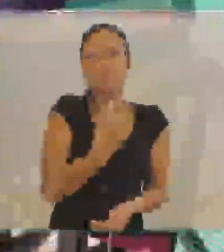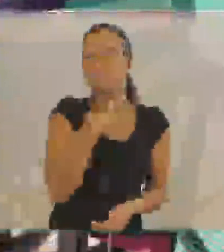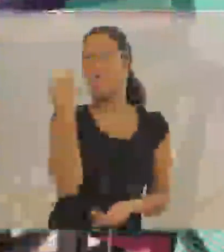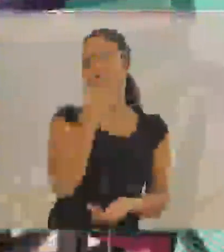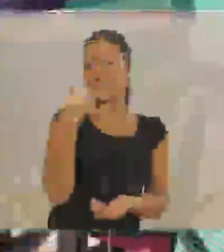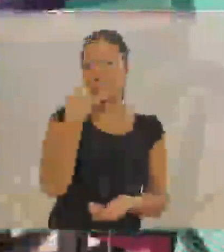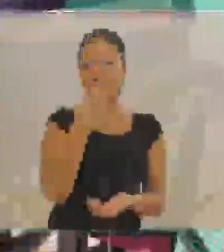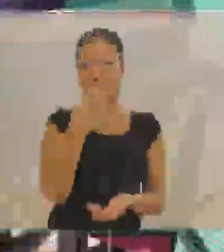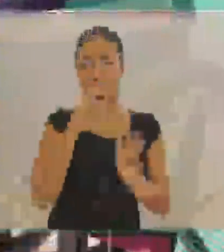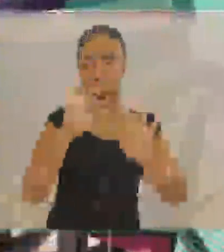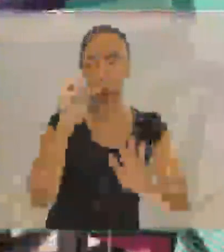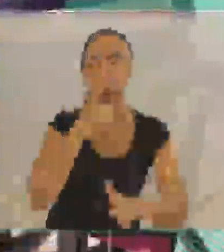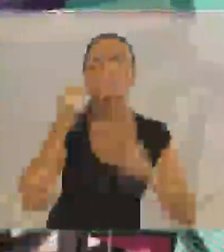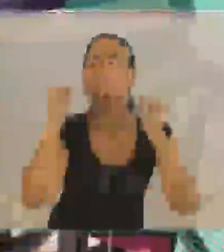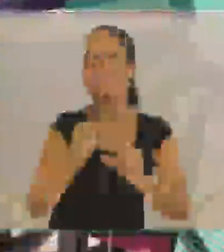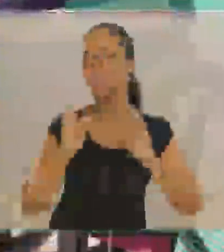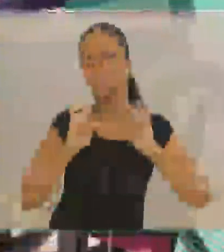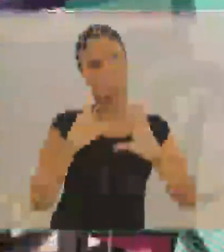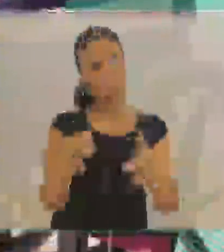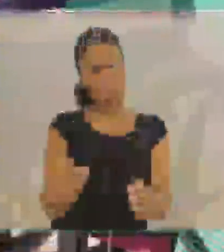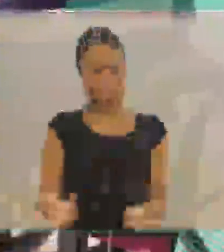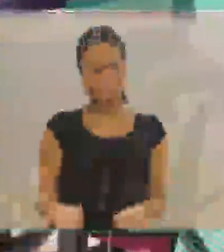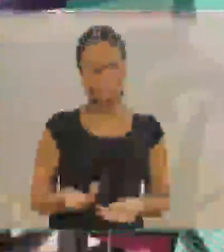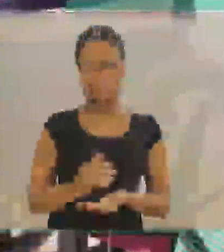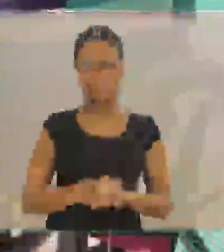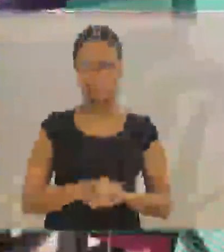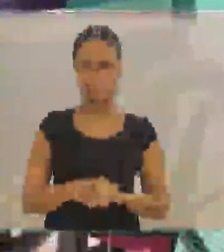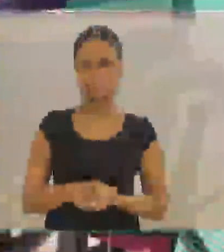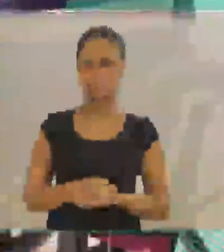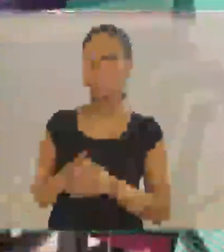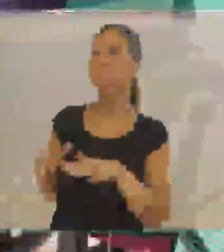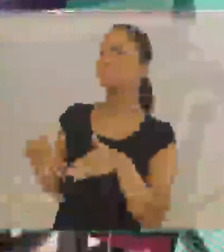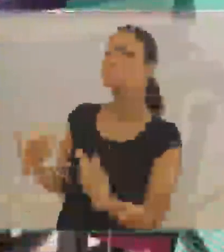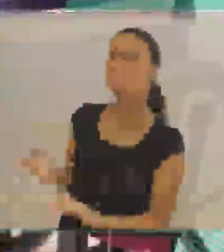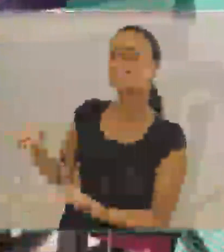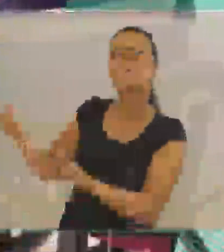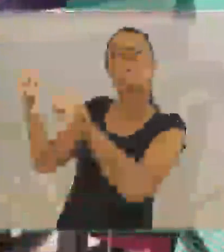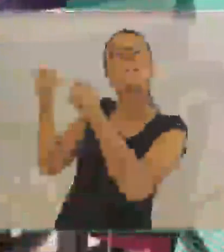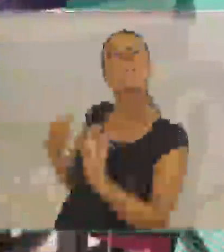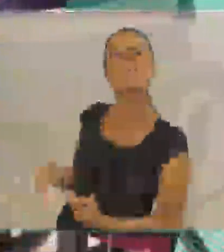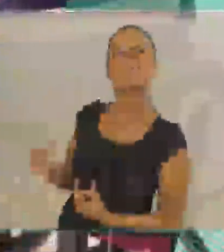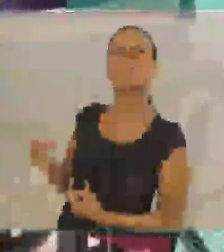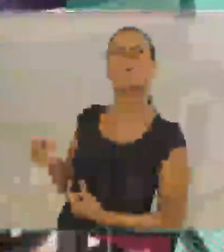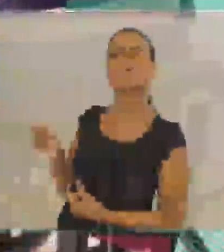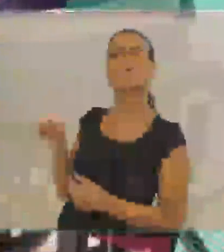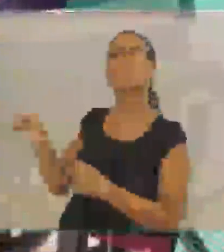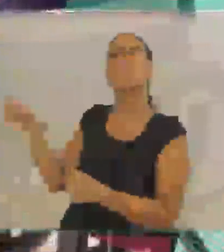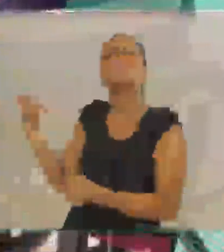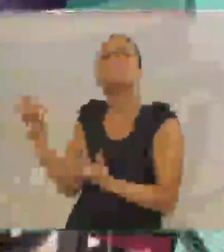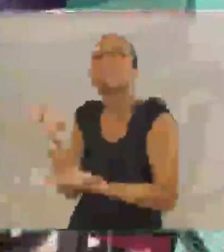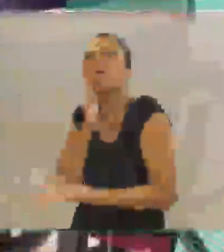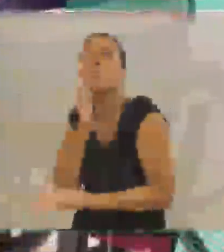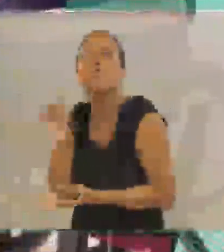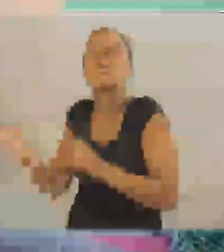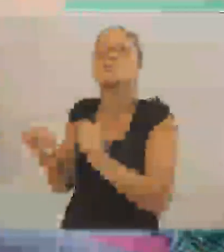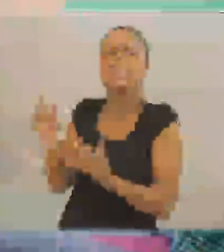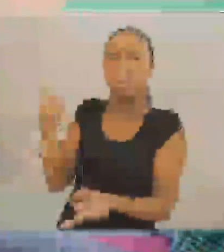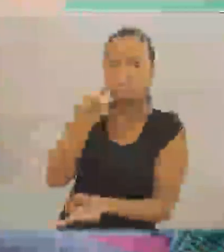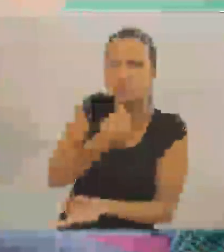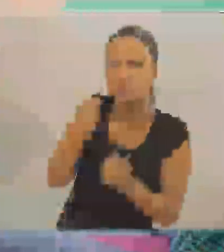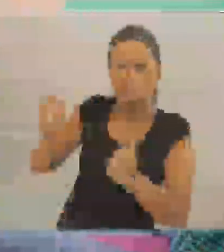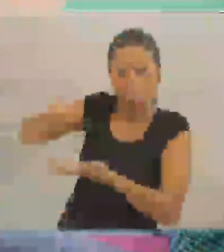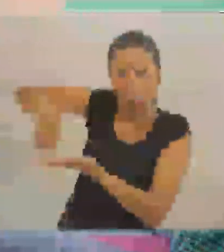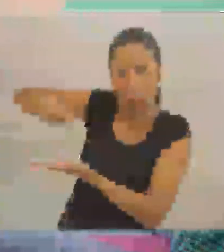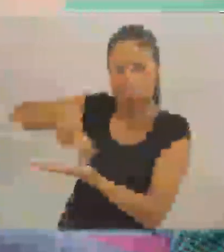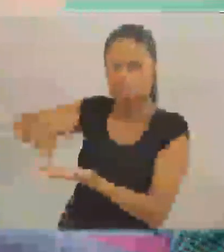acham que o surdo não pode dançar, o surdo não pode interpretar, o surdo não pode cantar, o surdo pode tudo. Então,